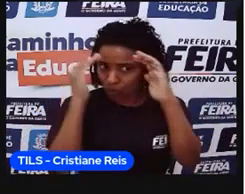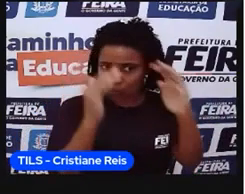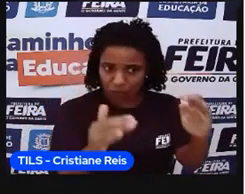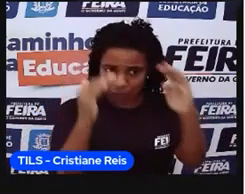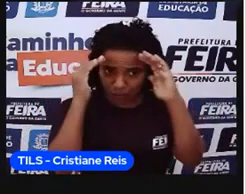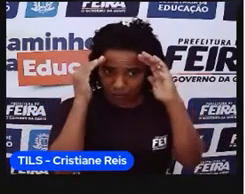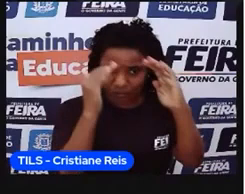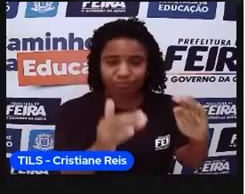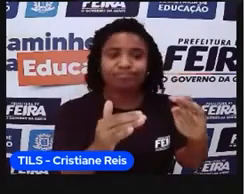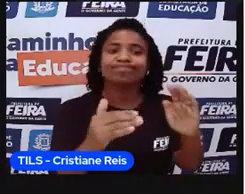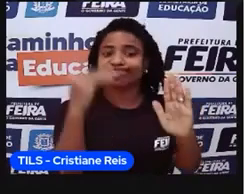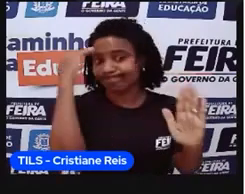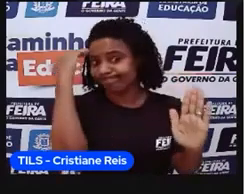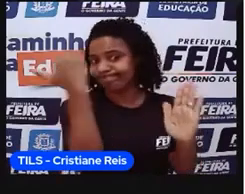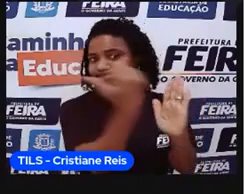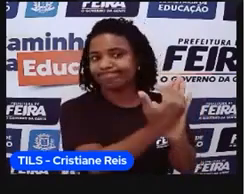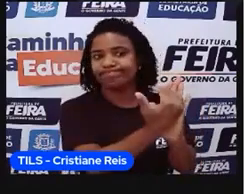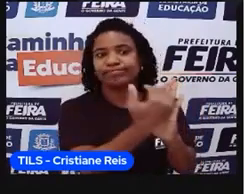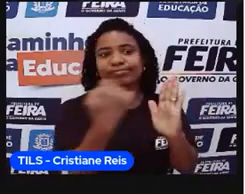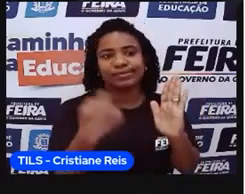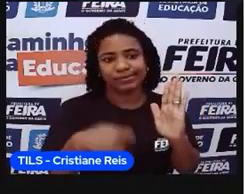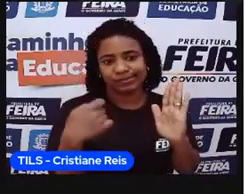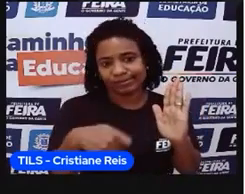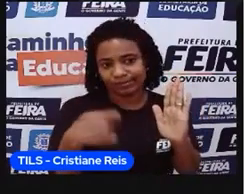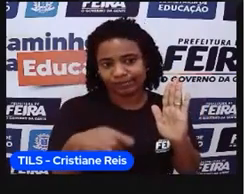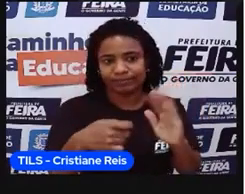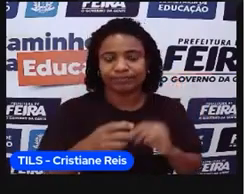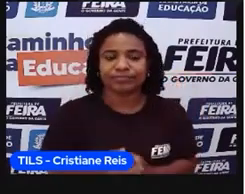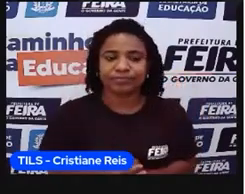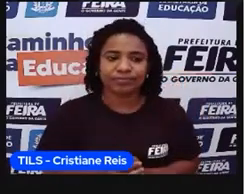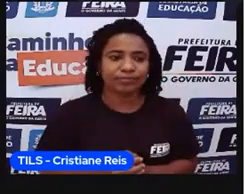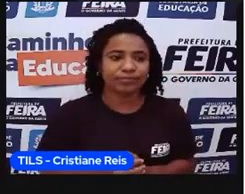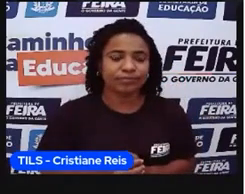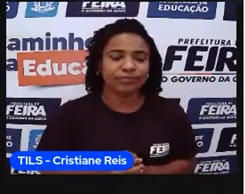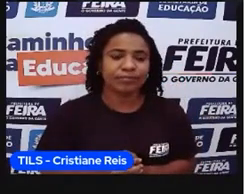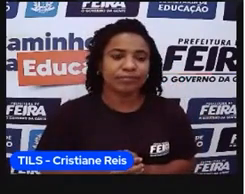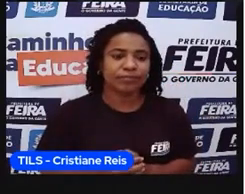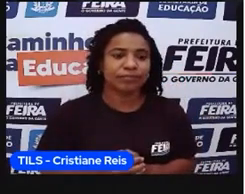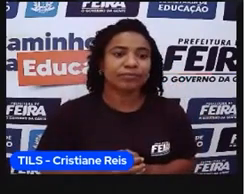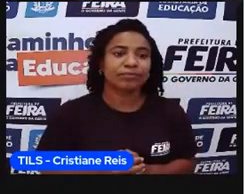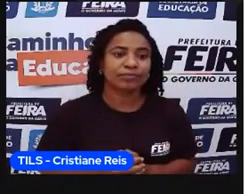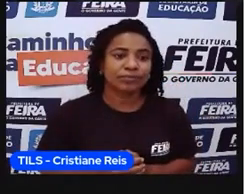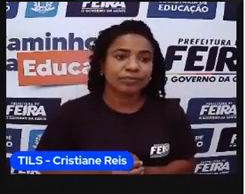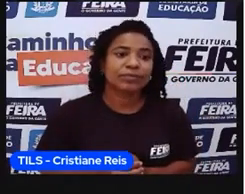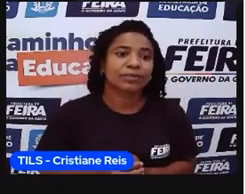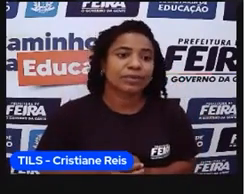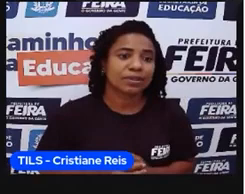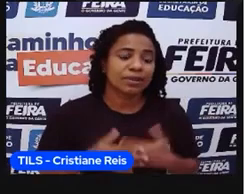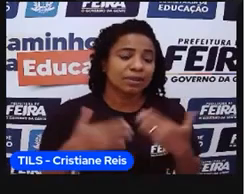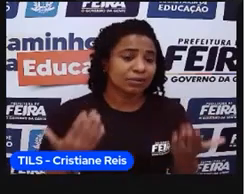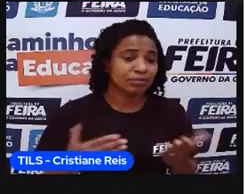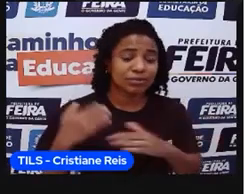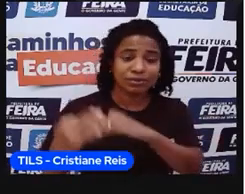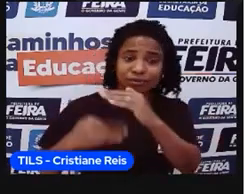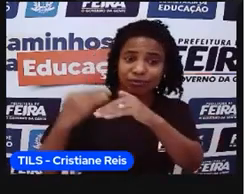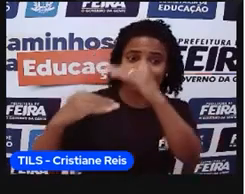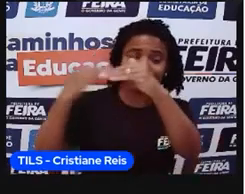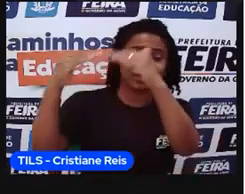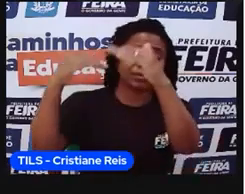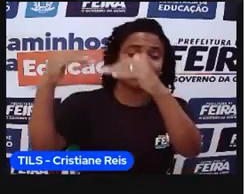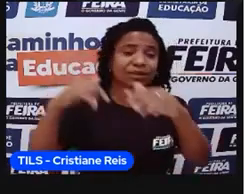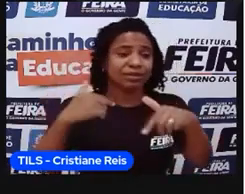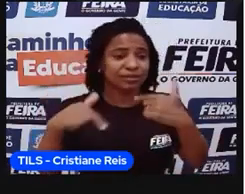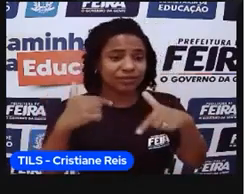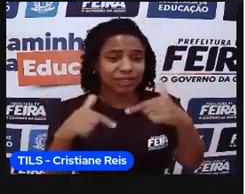cartilha, né, dos coronéis. E, por fim, a gente tinha essa questão, começou a ter um certo desenvolvimento de outras atividades,